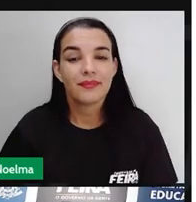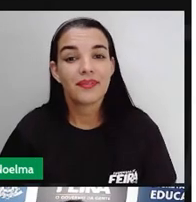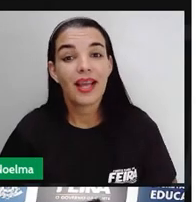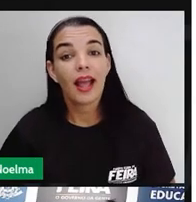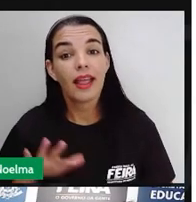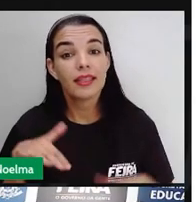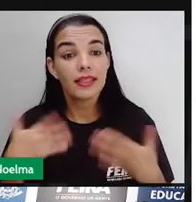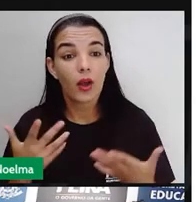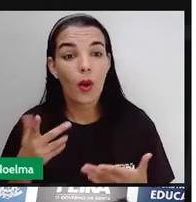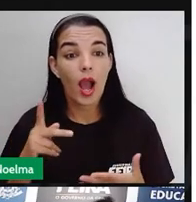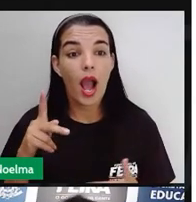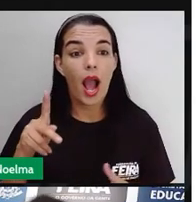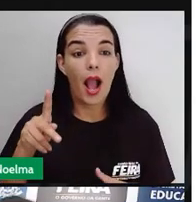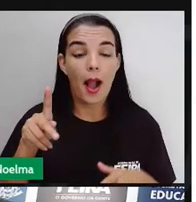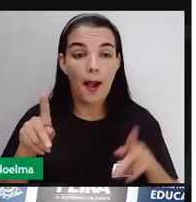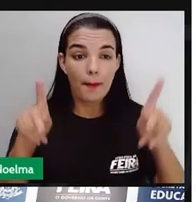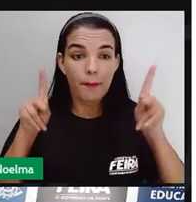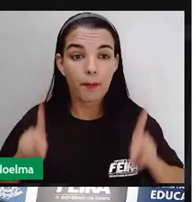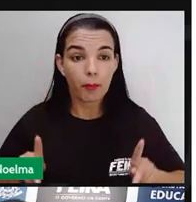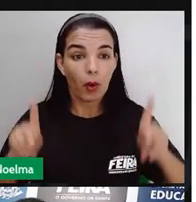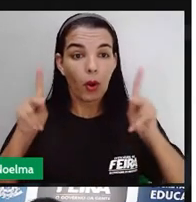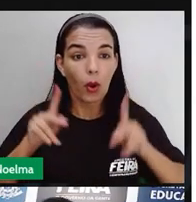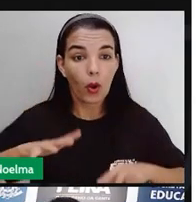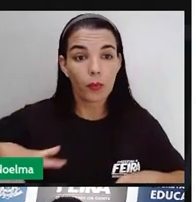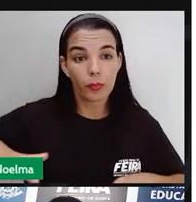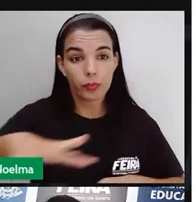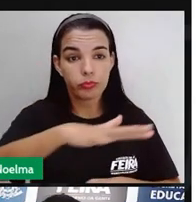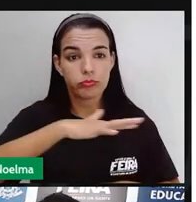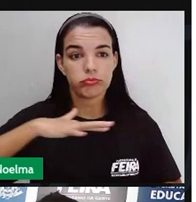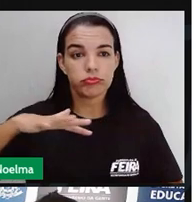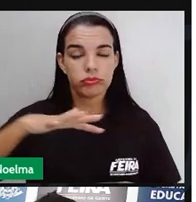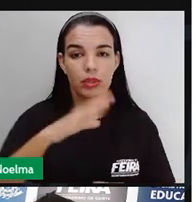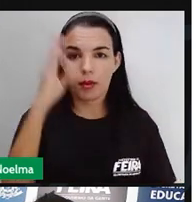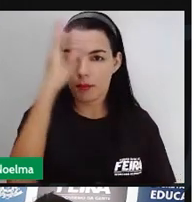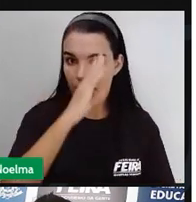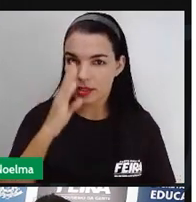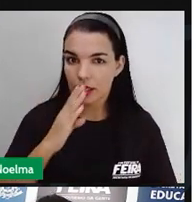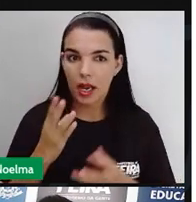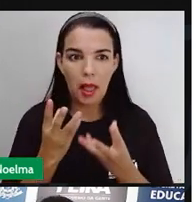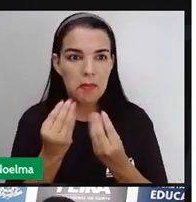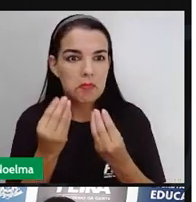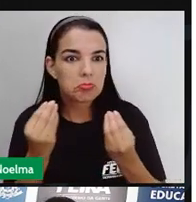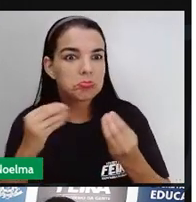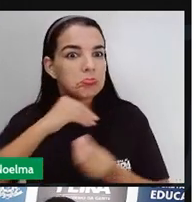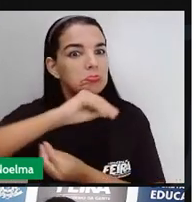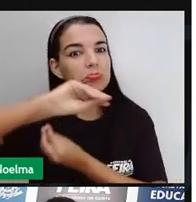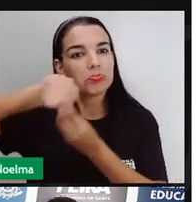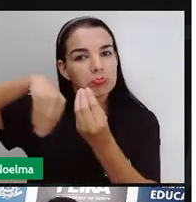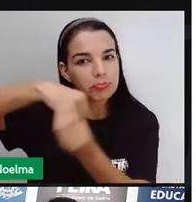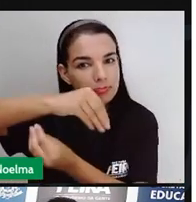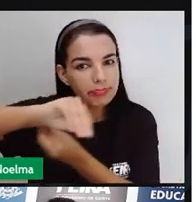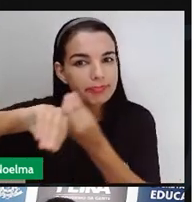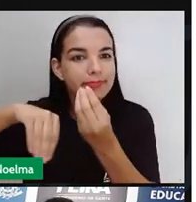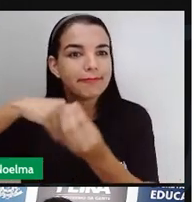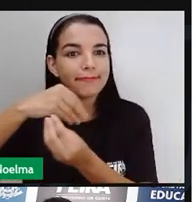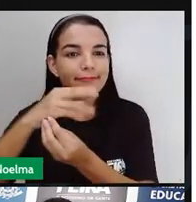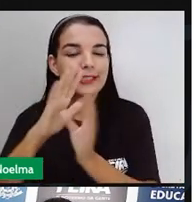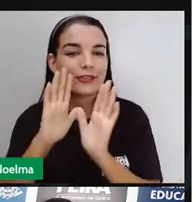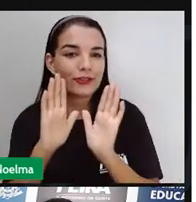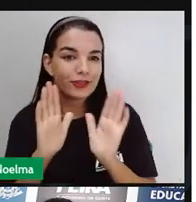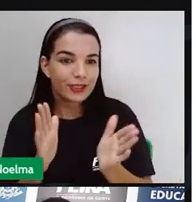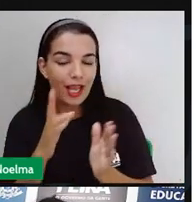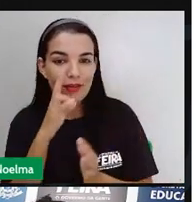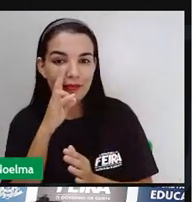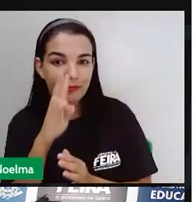A população brasileira, ela é então aí bastante miscigenada, né? Como a gente já viu aí já